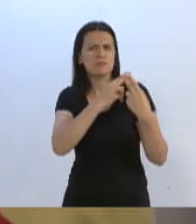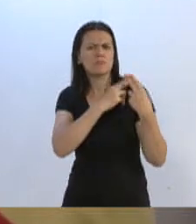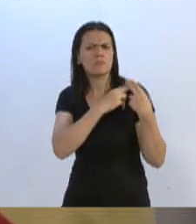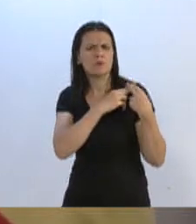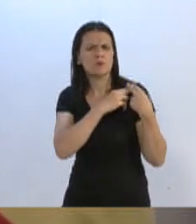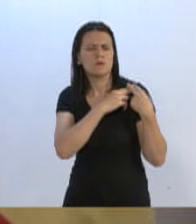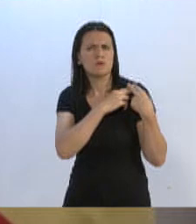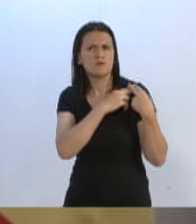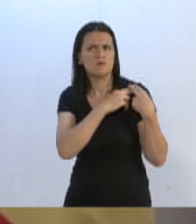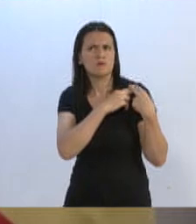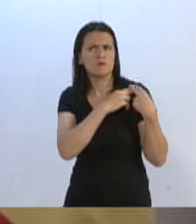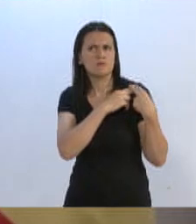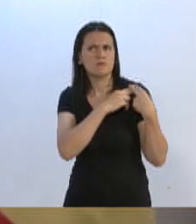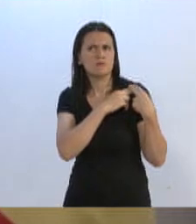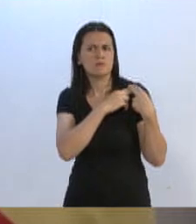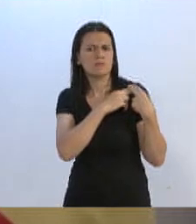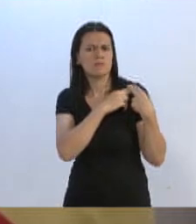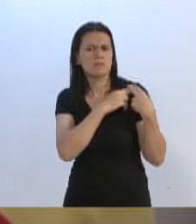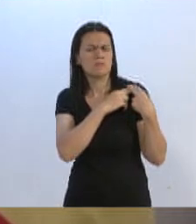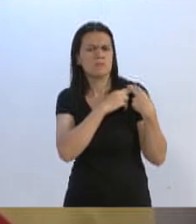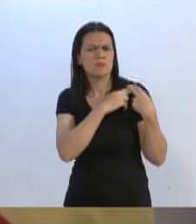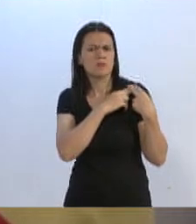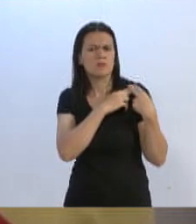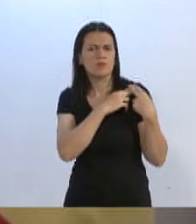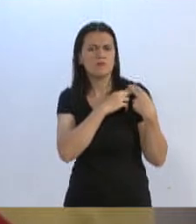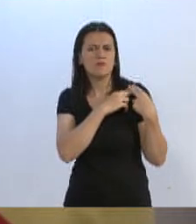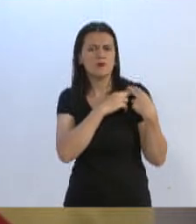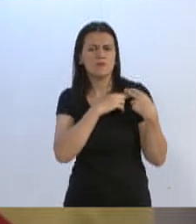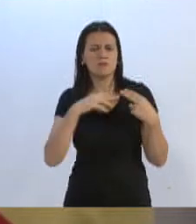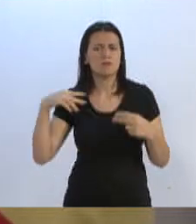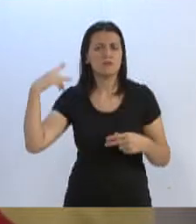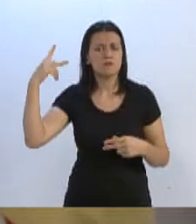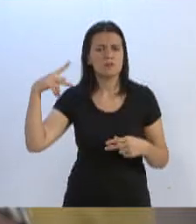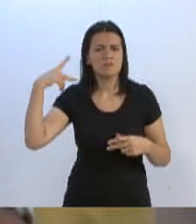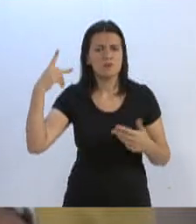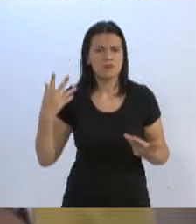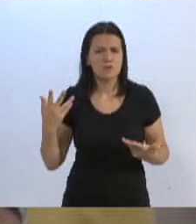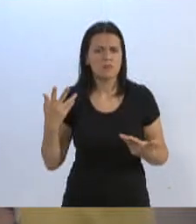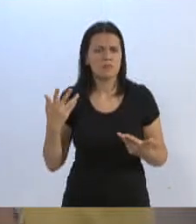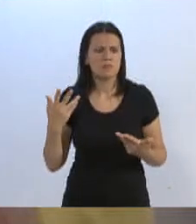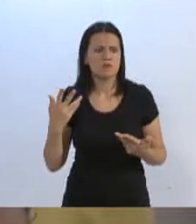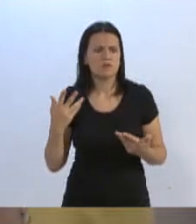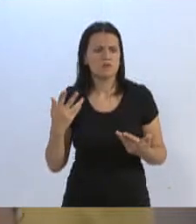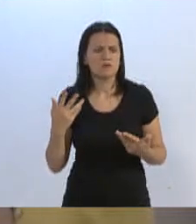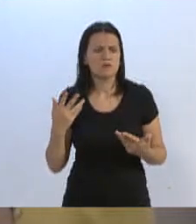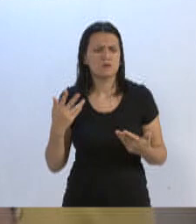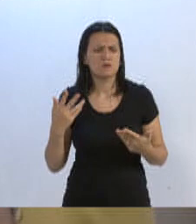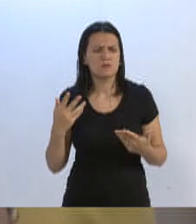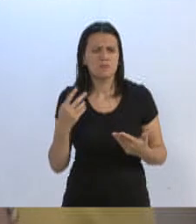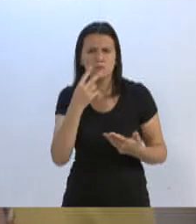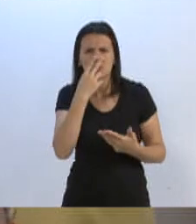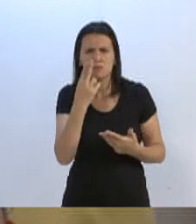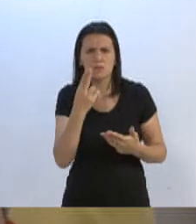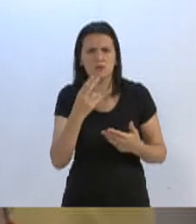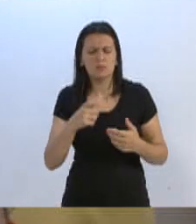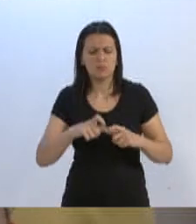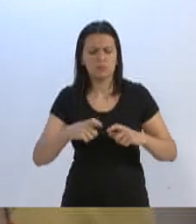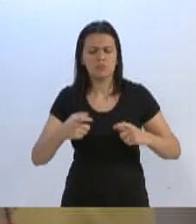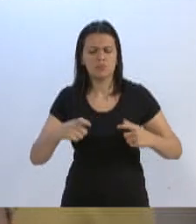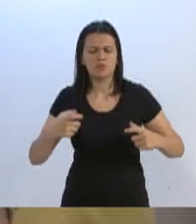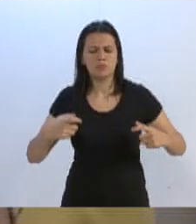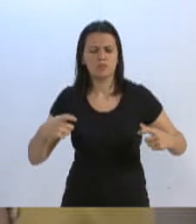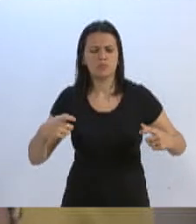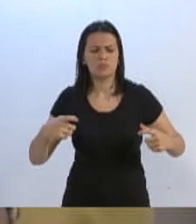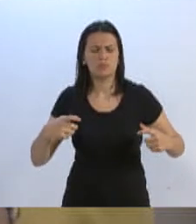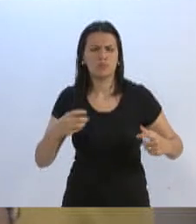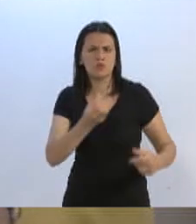patrocinado por alguns vereadores para elevar o número de cadeiras de